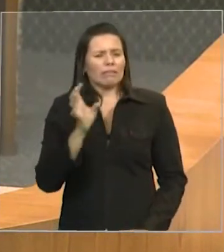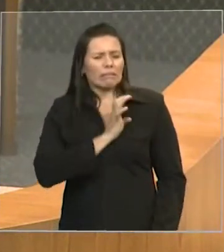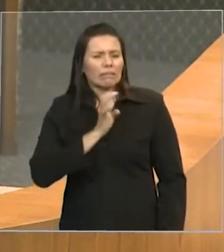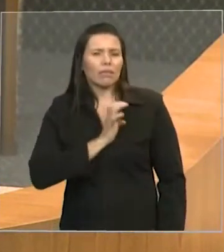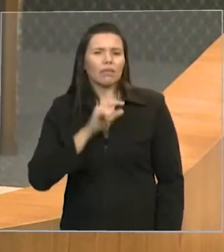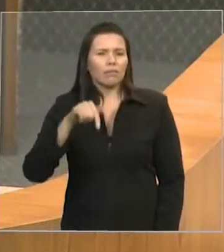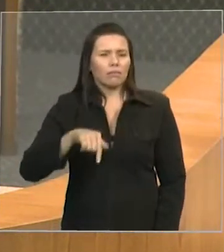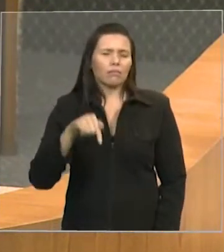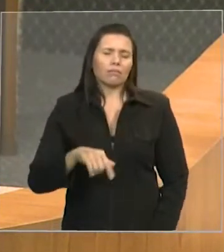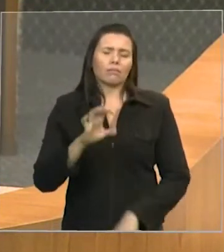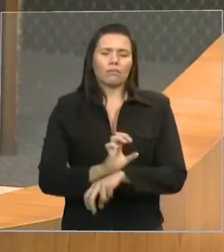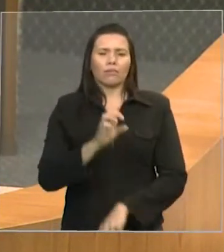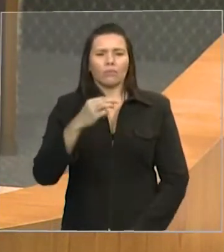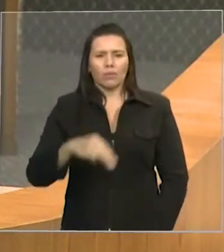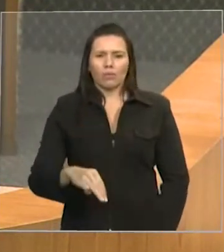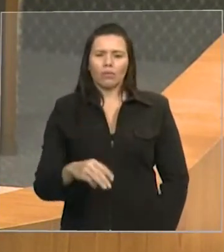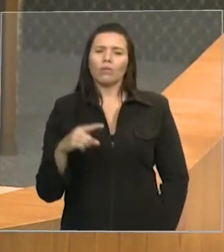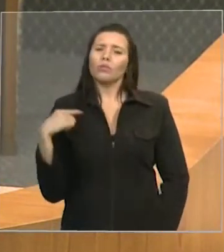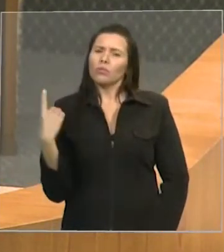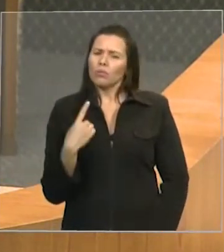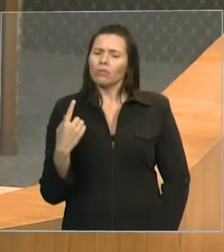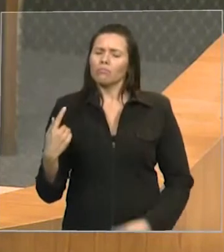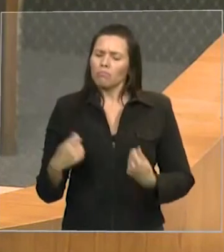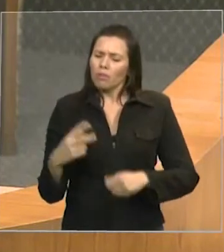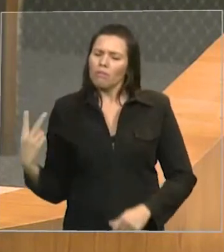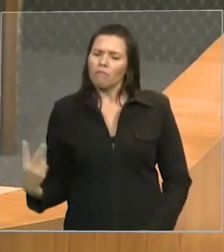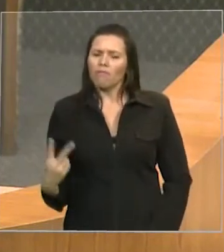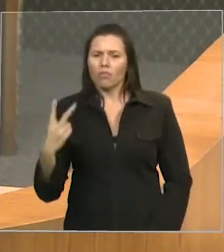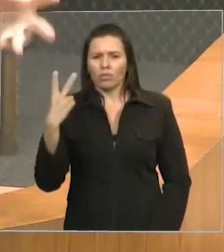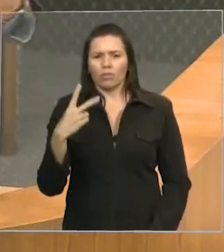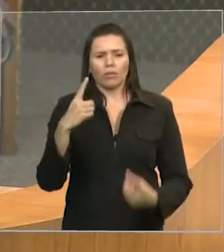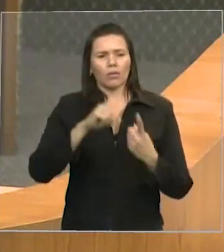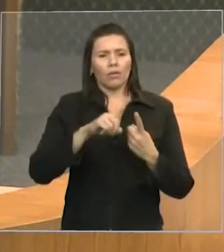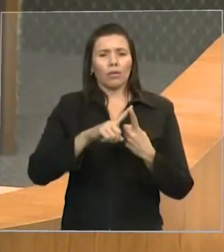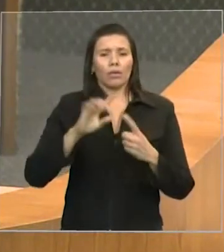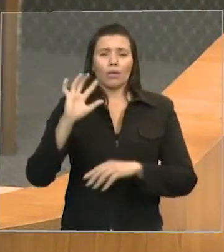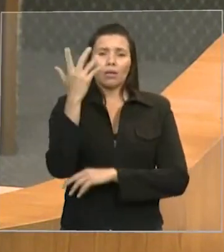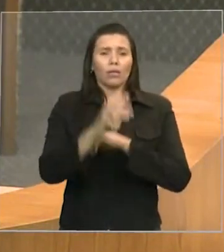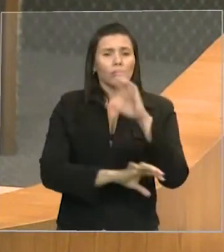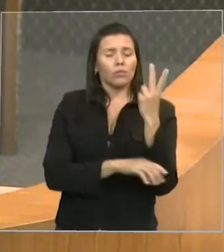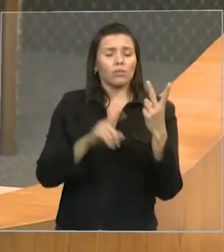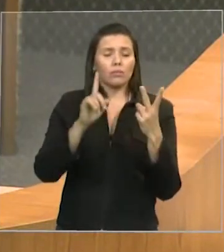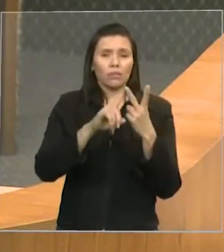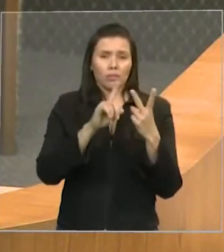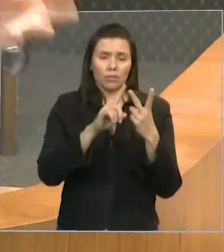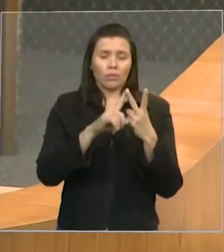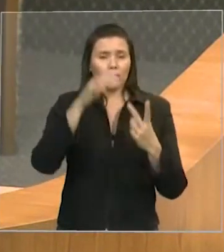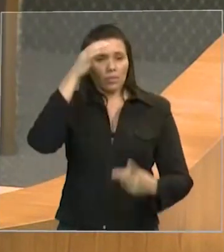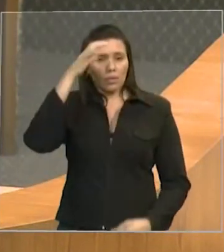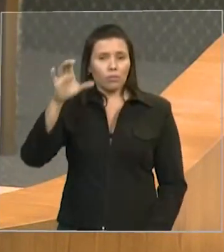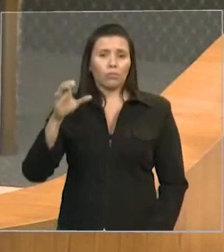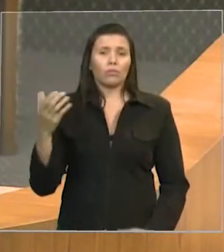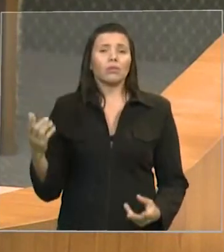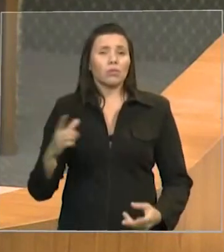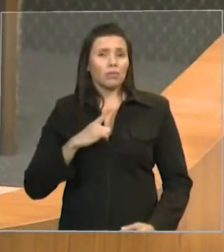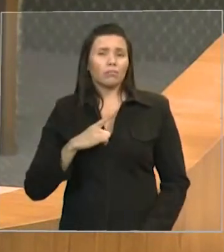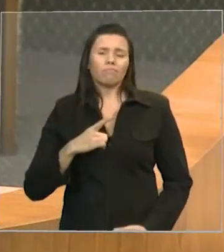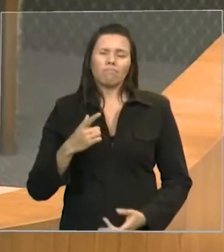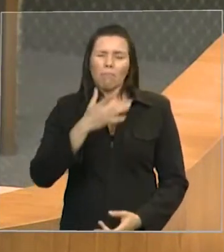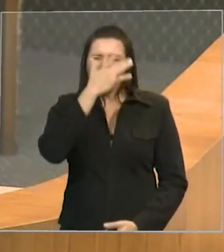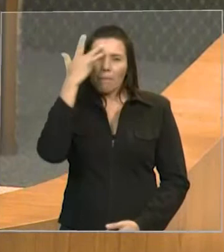competitivos que nós temos no nosso Estado, que é a natureza e a cultura, e que hoje está muito bem representado nesta casa. E quero também aqui